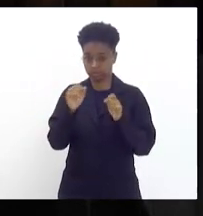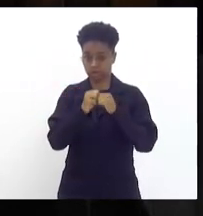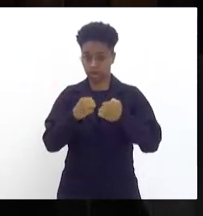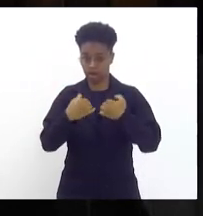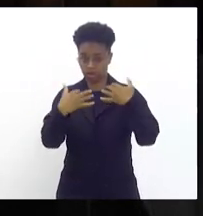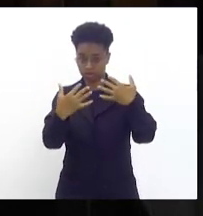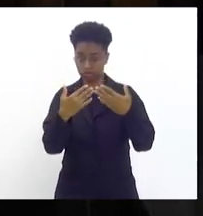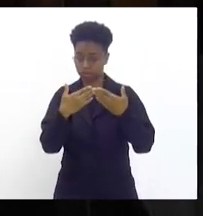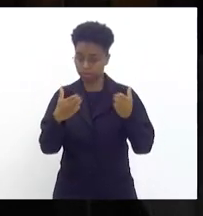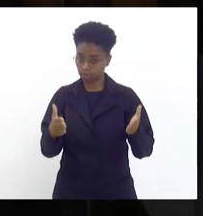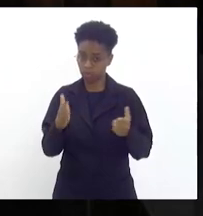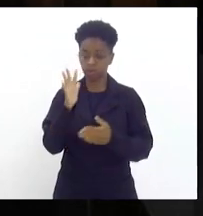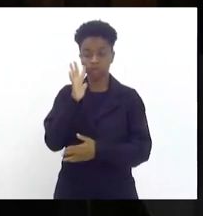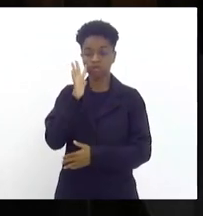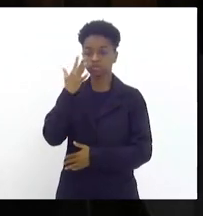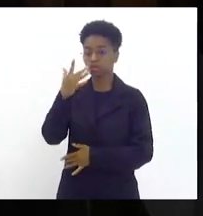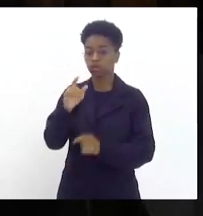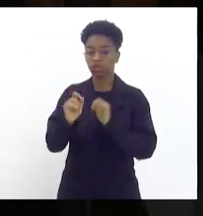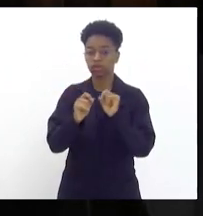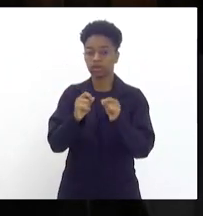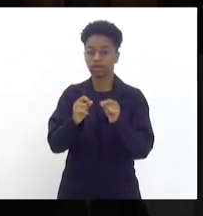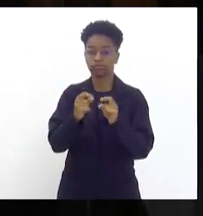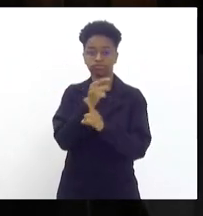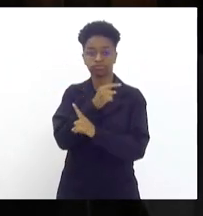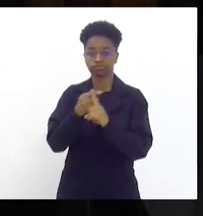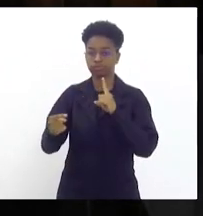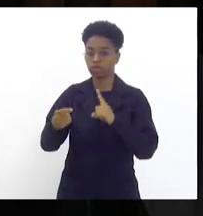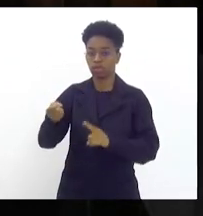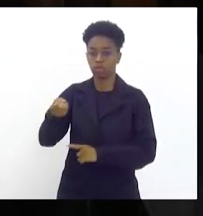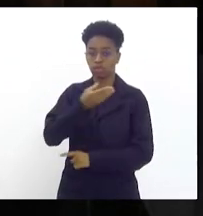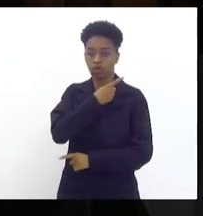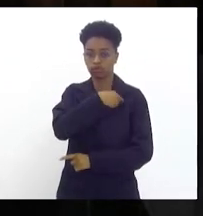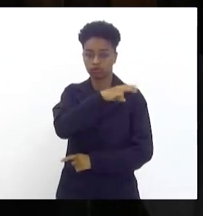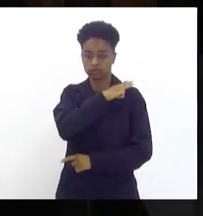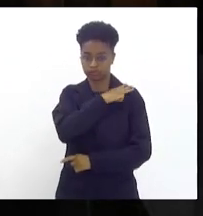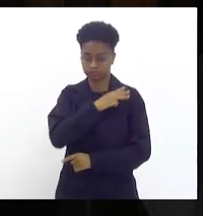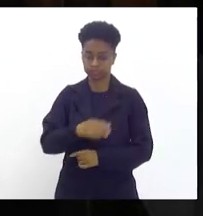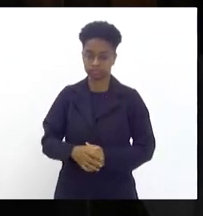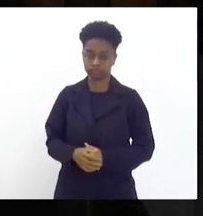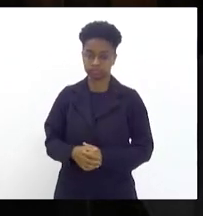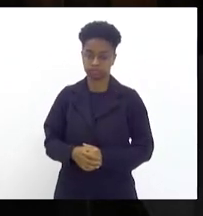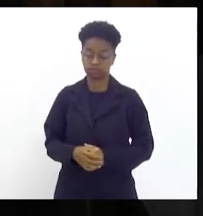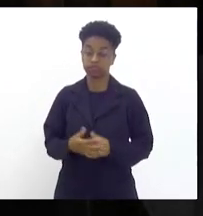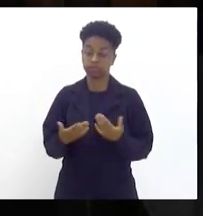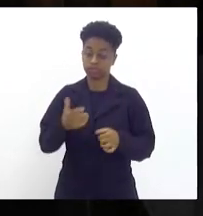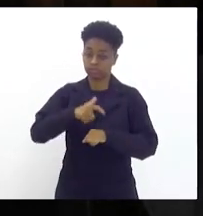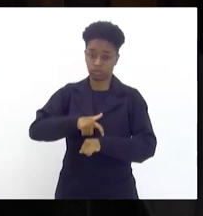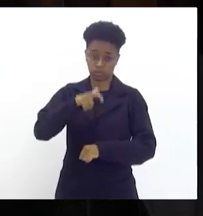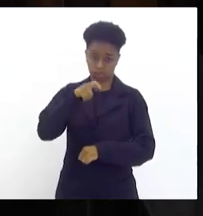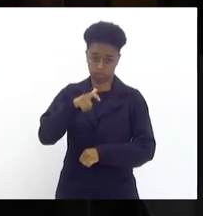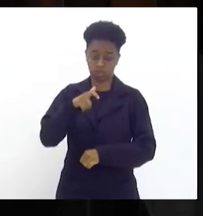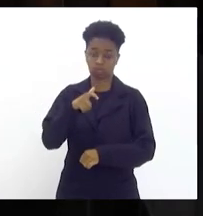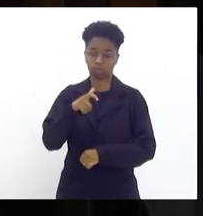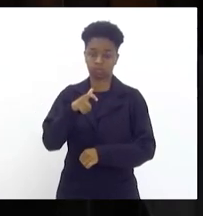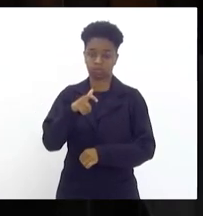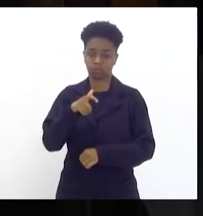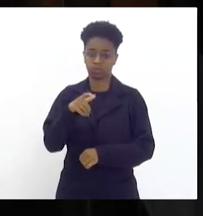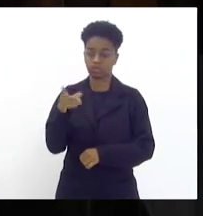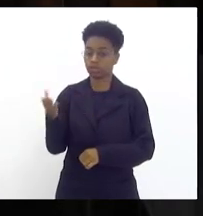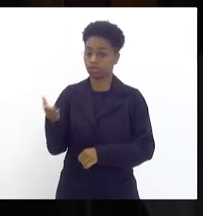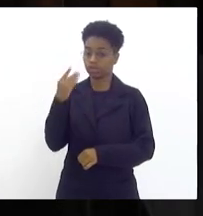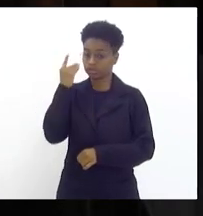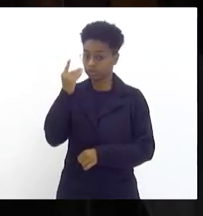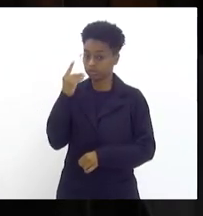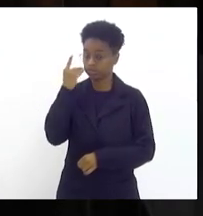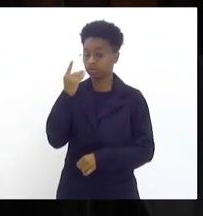pela revogação do novo ensino médio. Imediatamente esse deputado